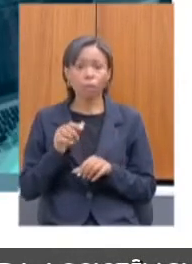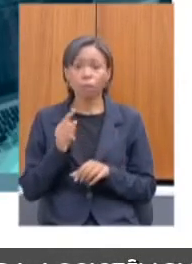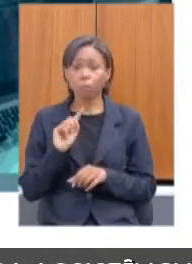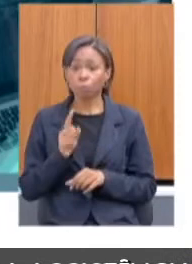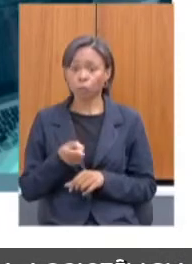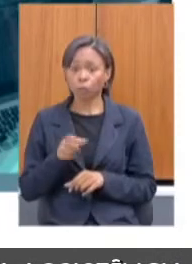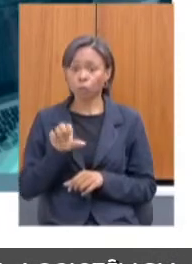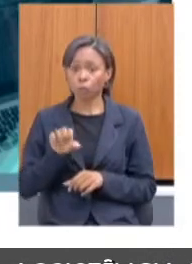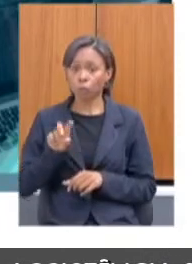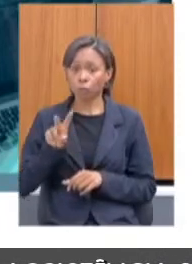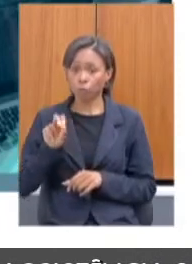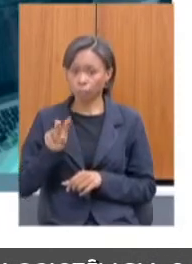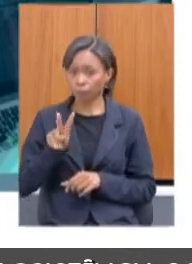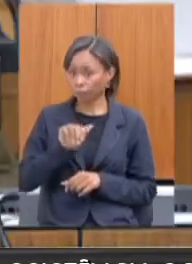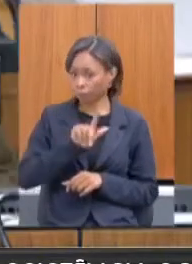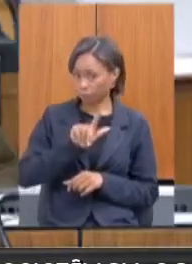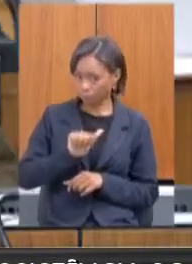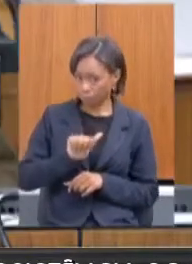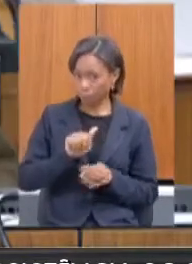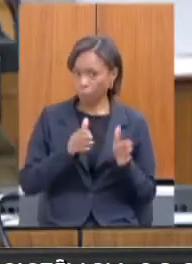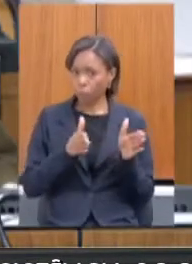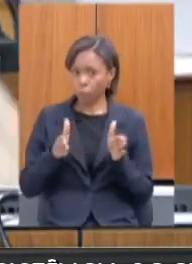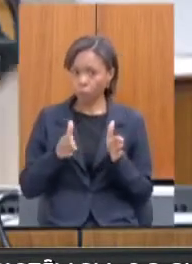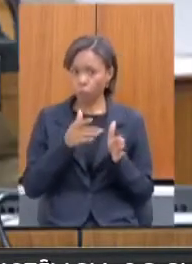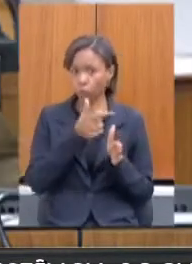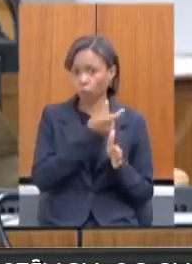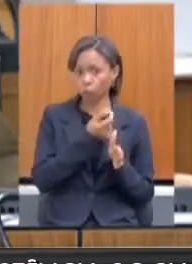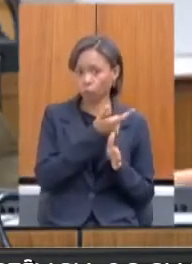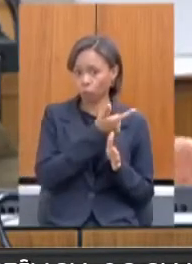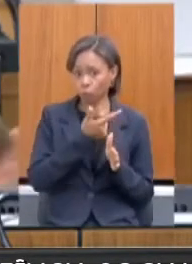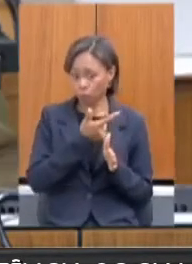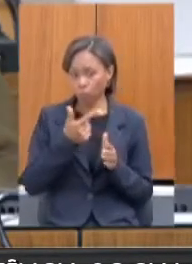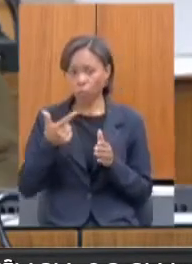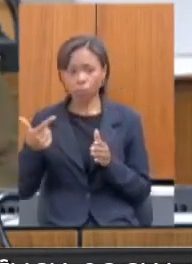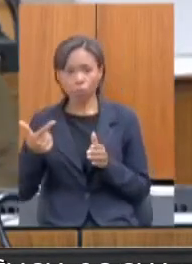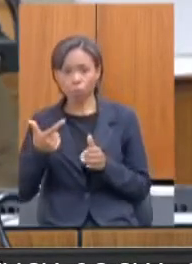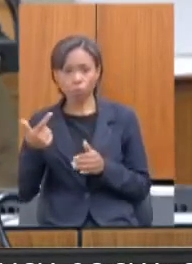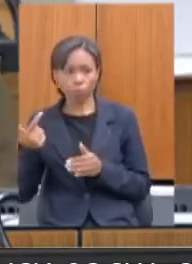2022 a 2023. Por favor.